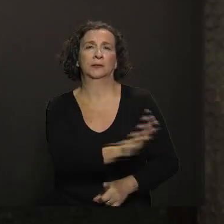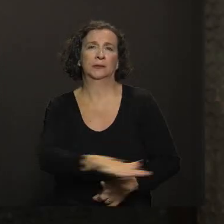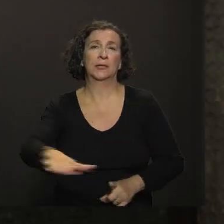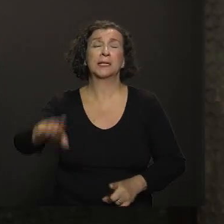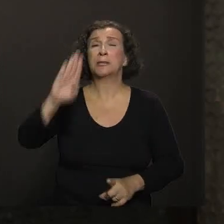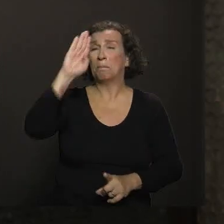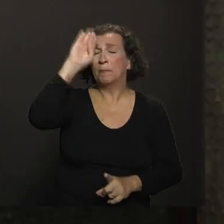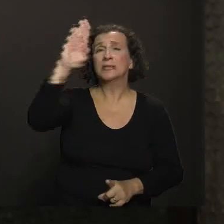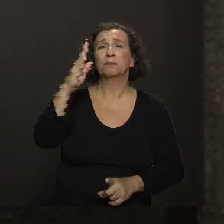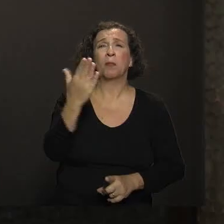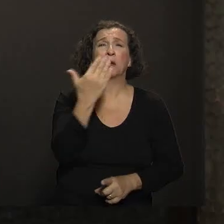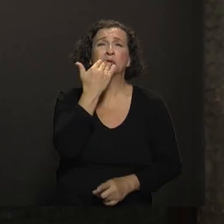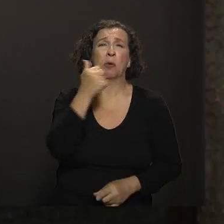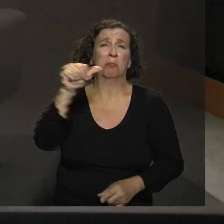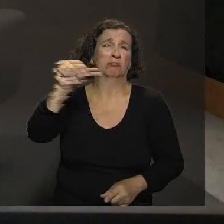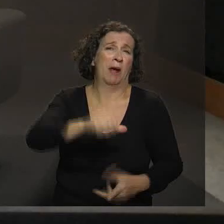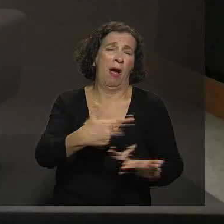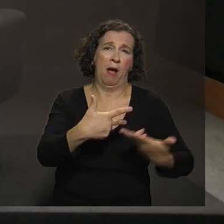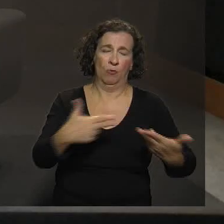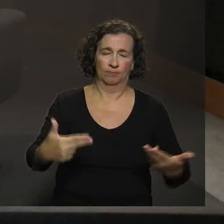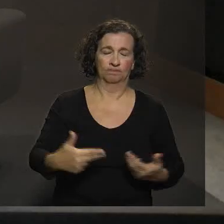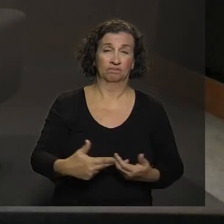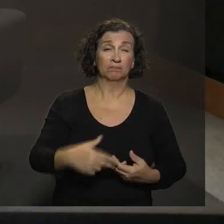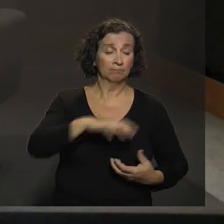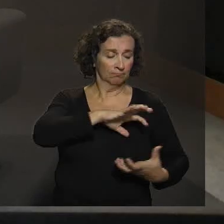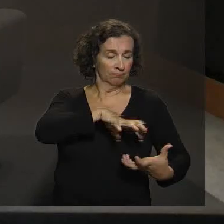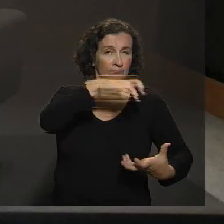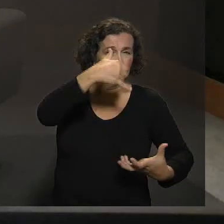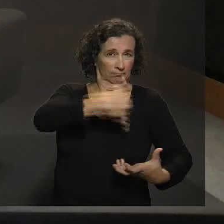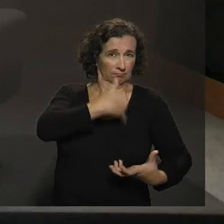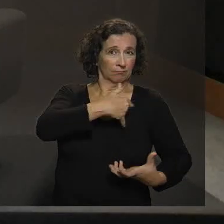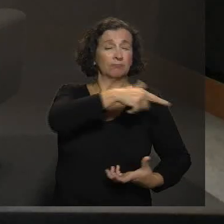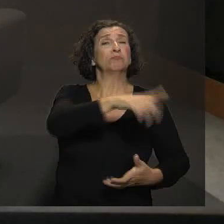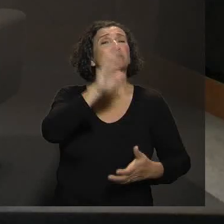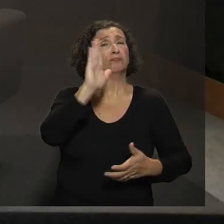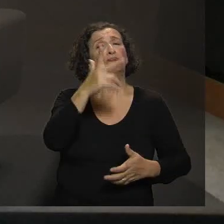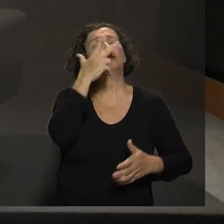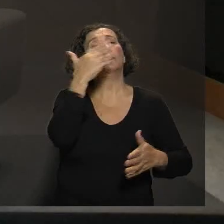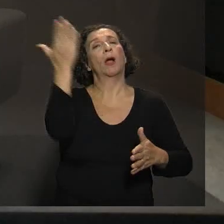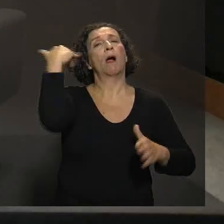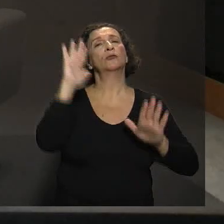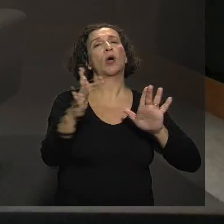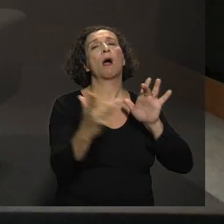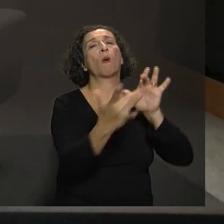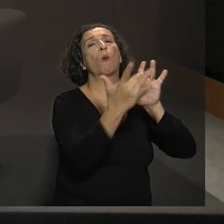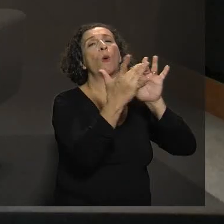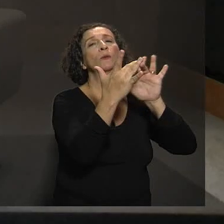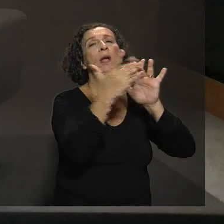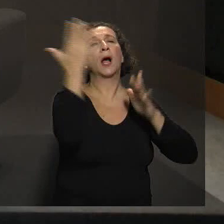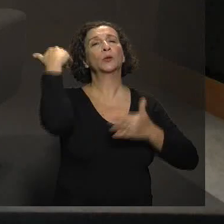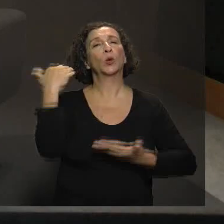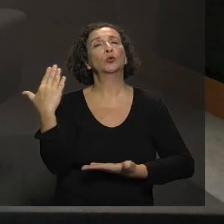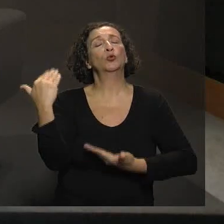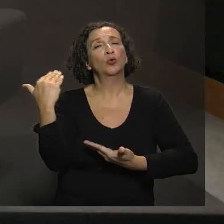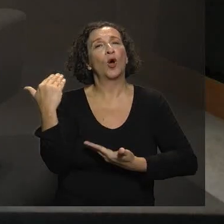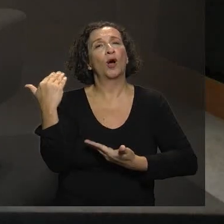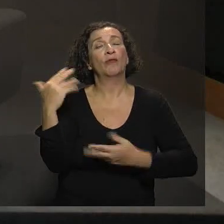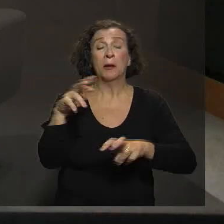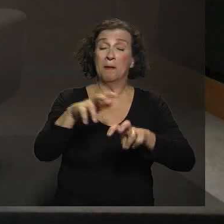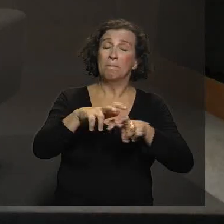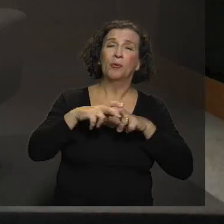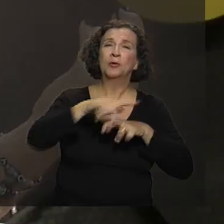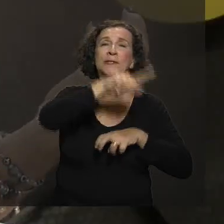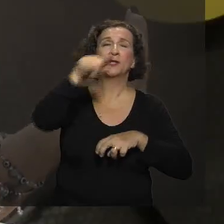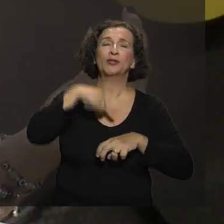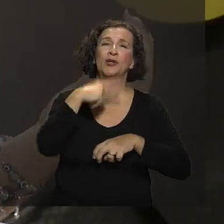desnutridas. O idoso, ele provavelmente já teve o contato com a doença quando era jovem. Por isso que a gente não